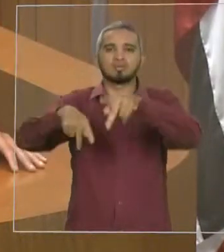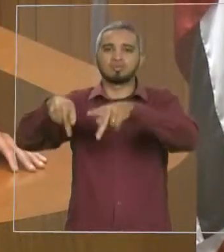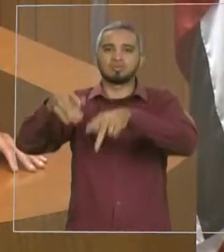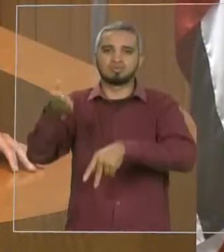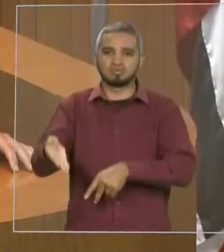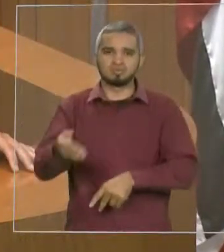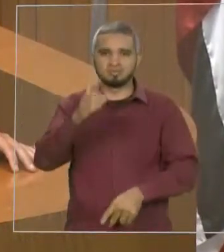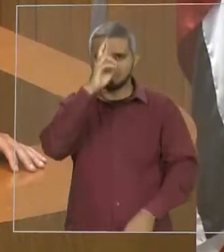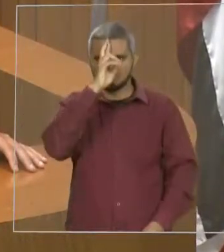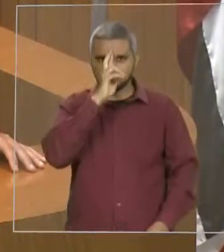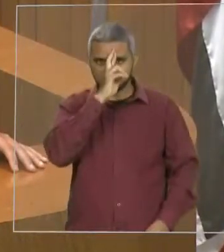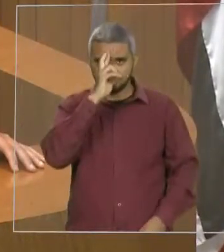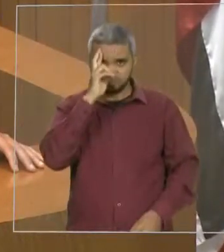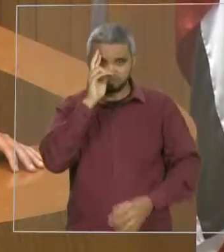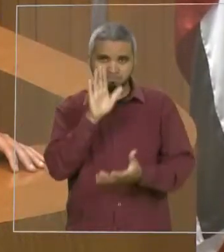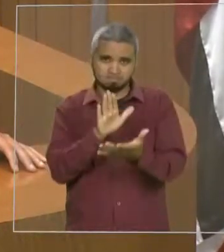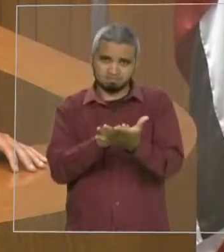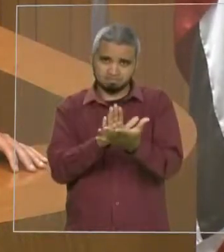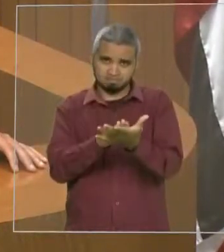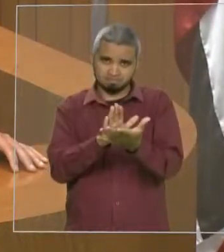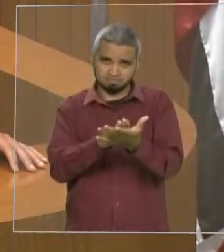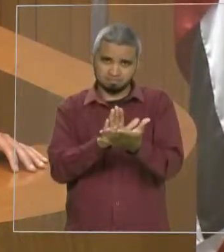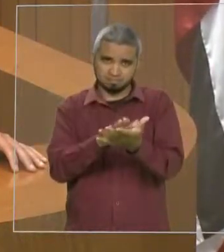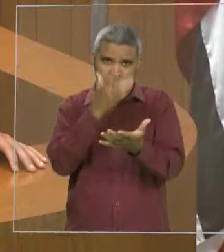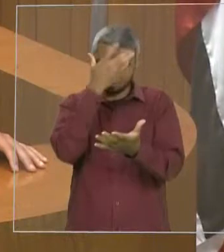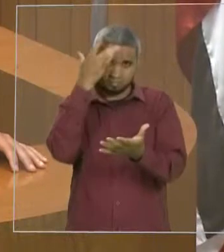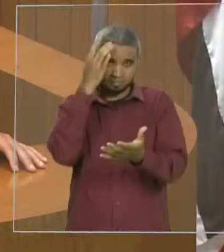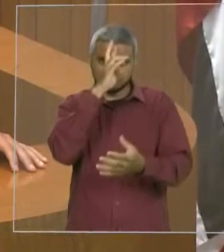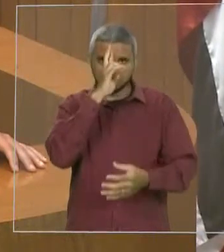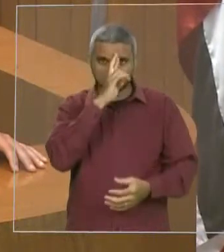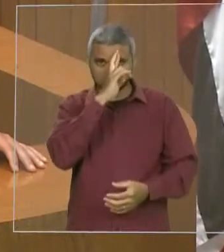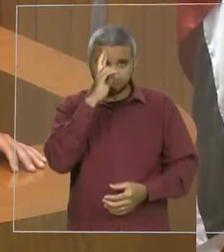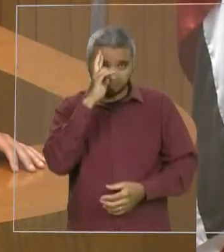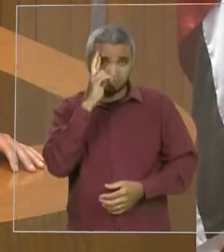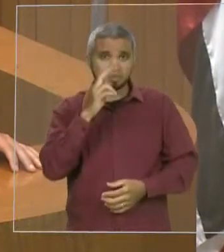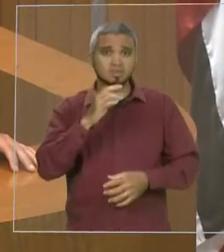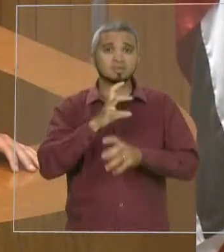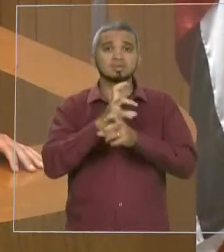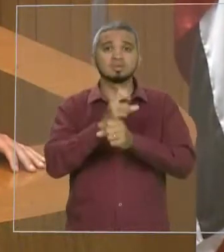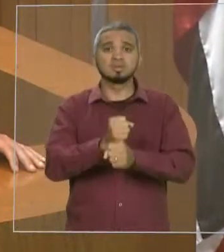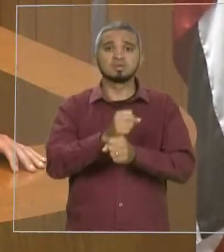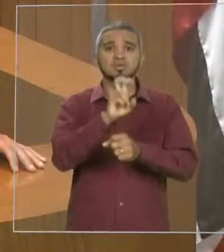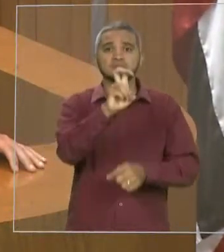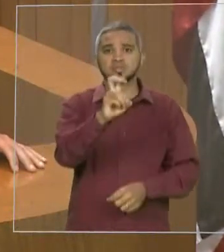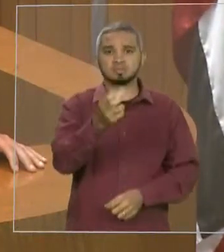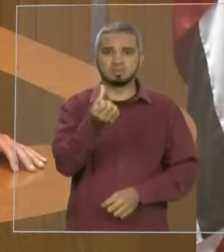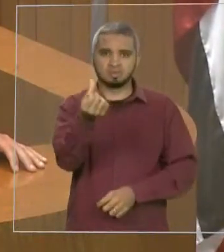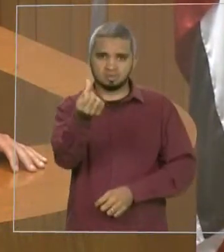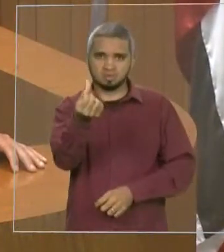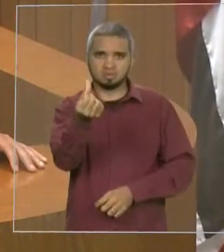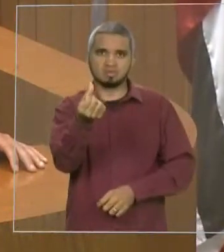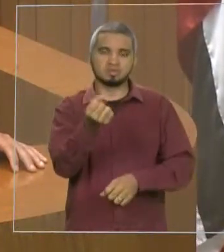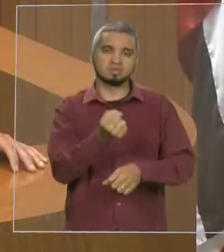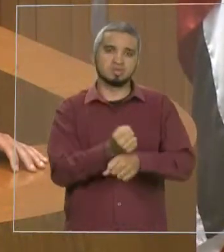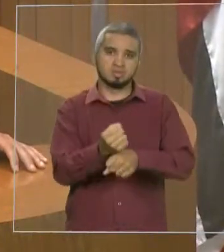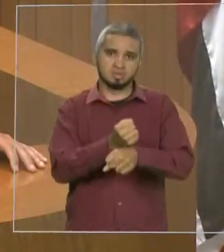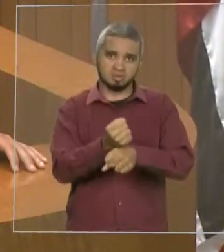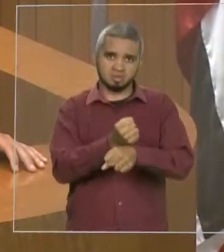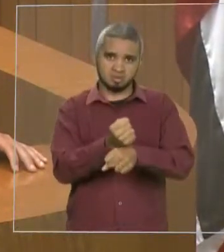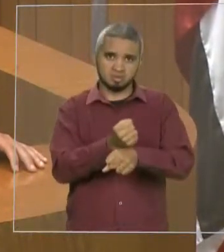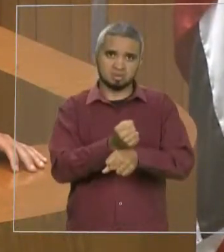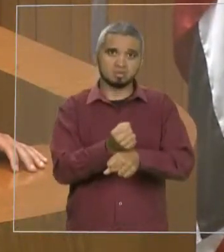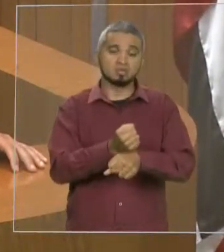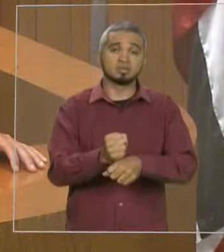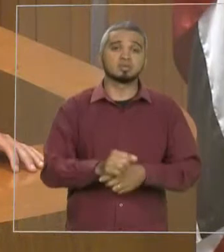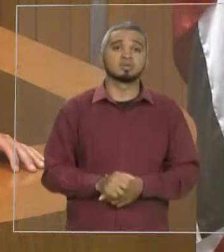meus parabéns a todos os santaritenses pelos 56 anos de emancipação desse importante município da nossa região